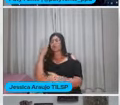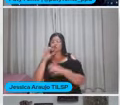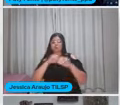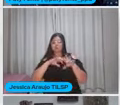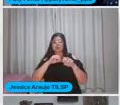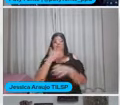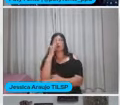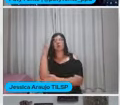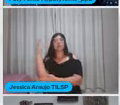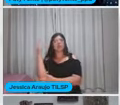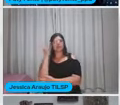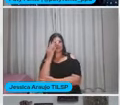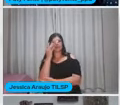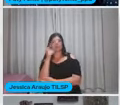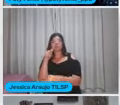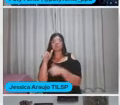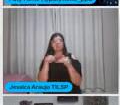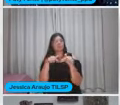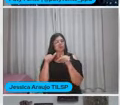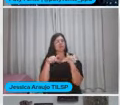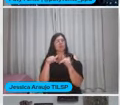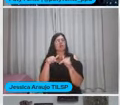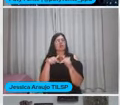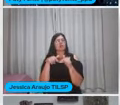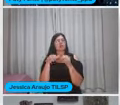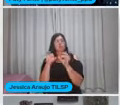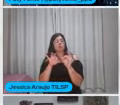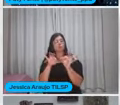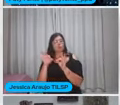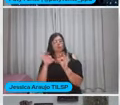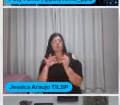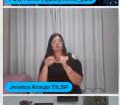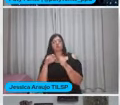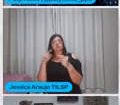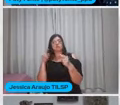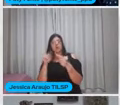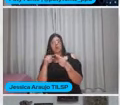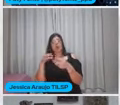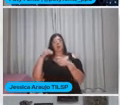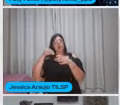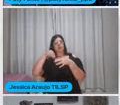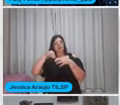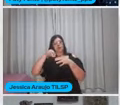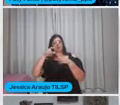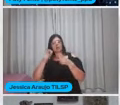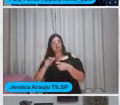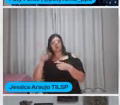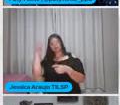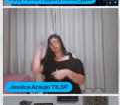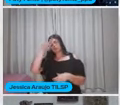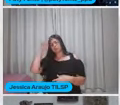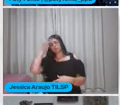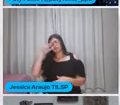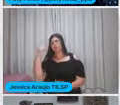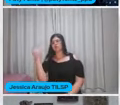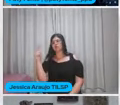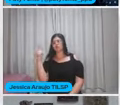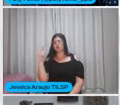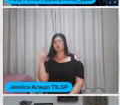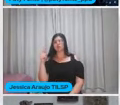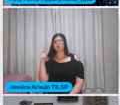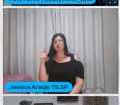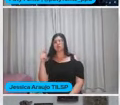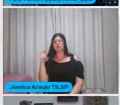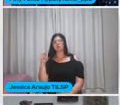que interessante É um trabalho Que trabalha É um projeto Que trabalha Pertencimento É história Geografia